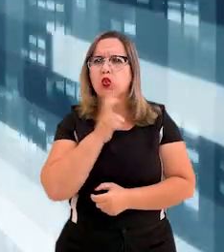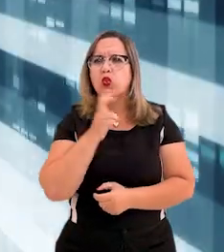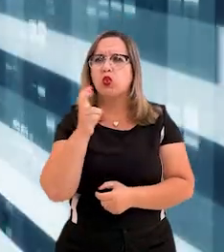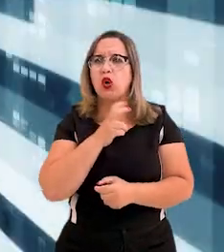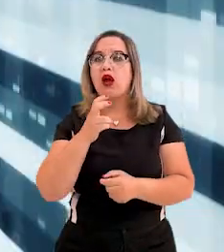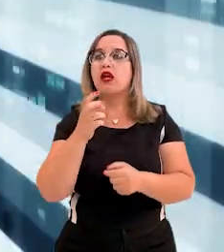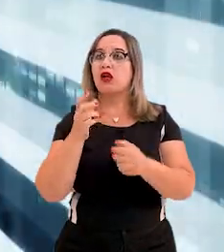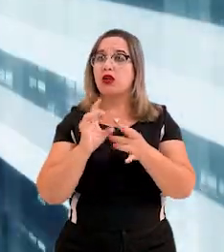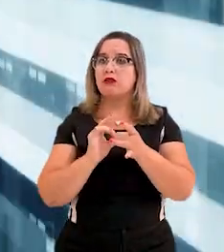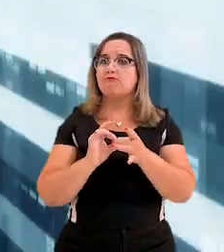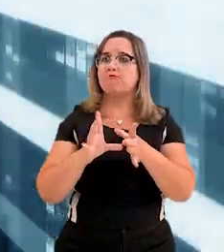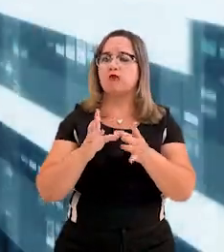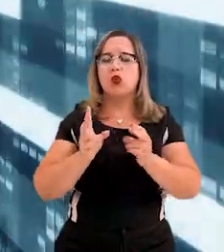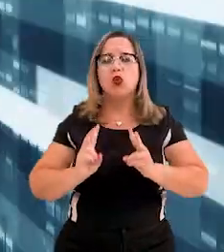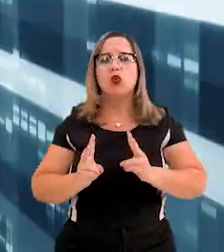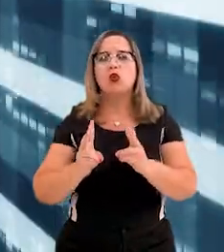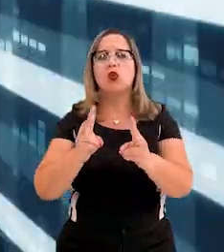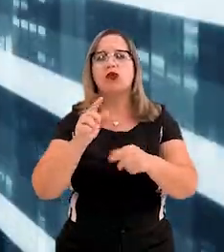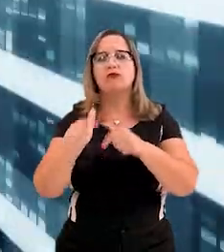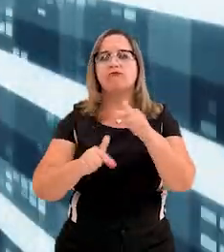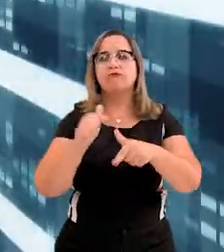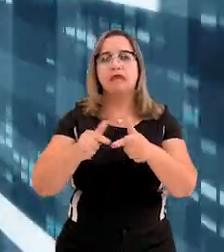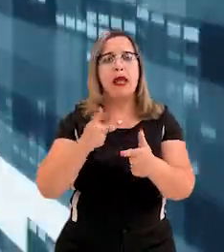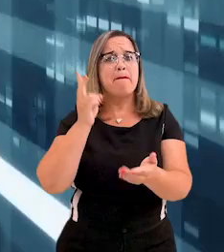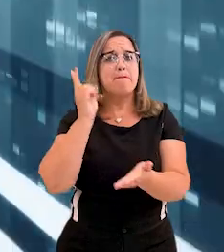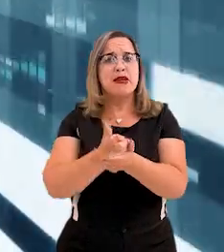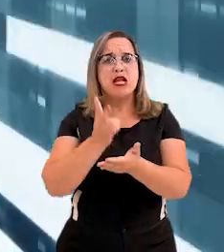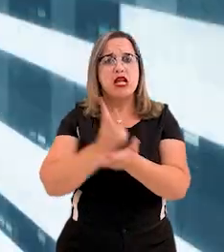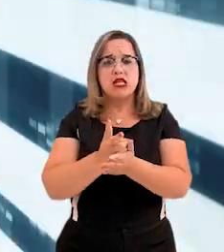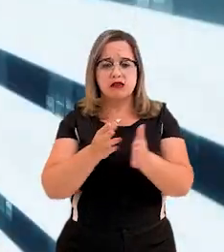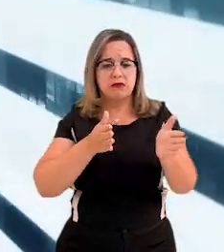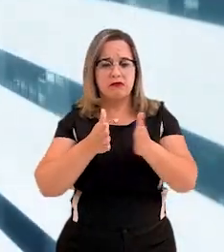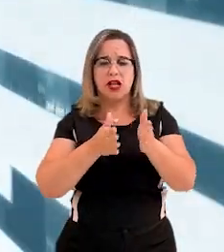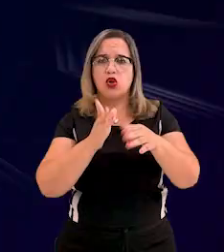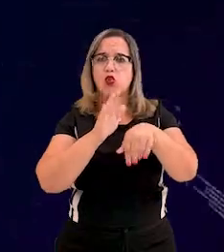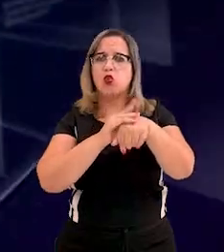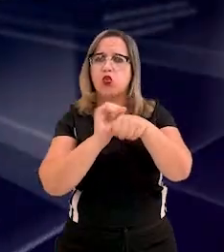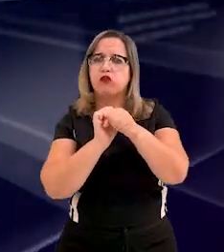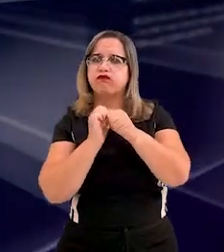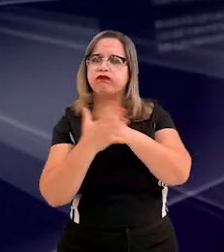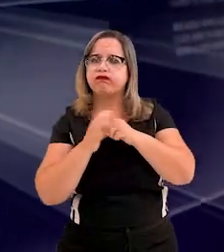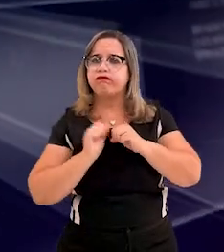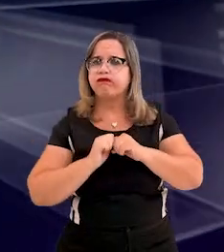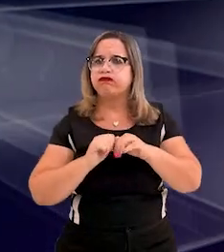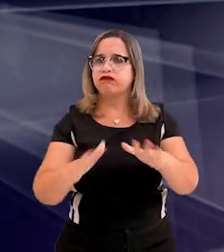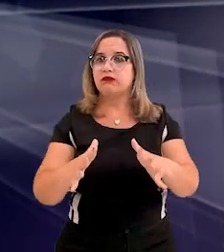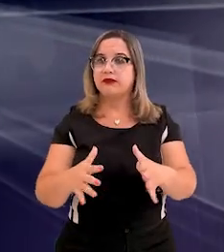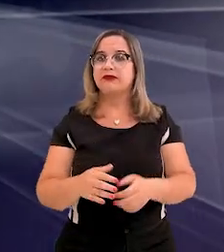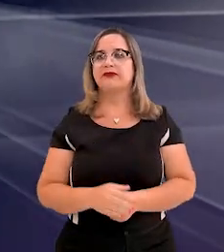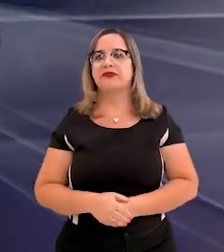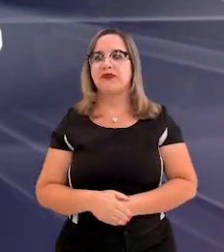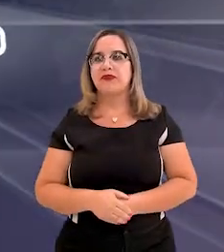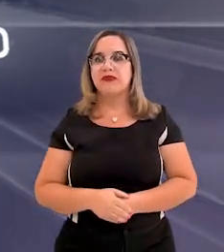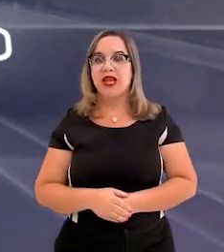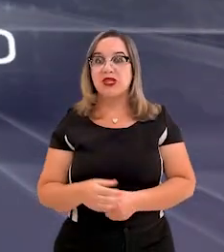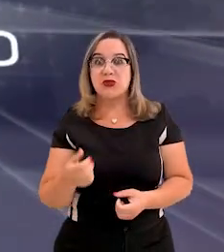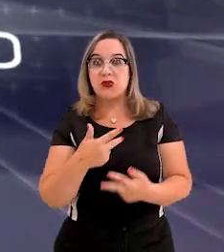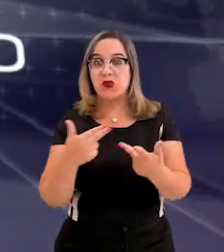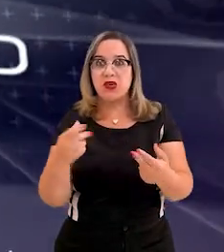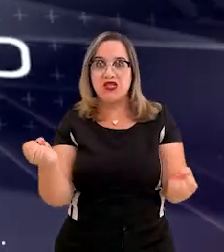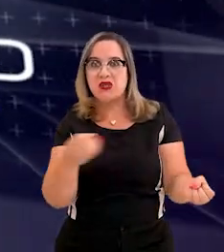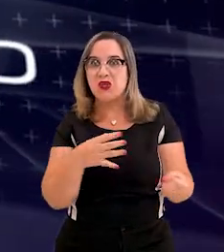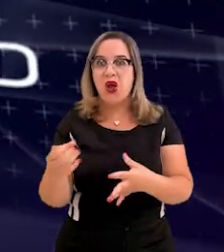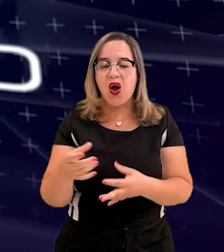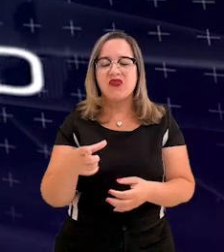permitiu a continuidade do trabalho, mesmo durante a pandemia. Entre as inovações estão a nova